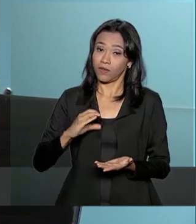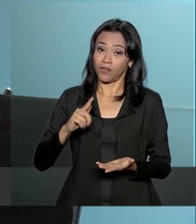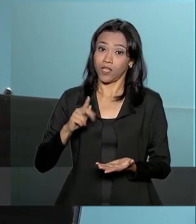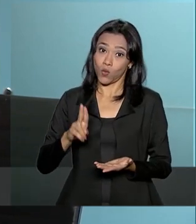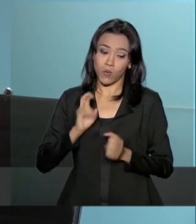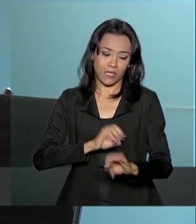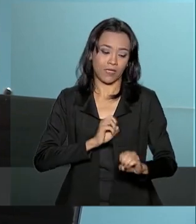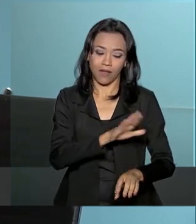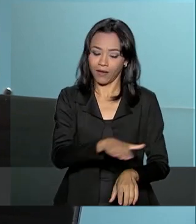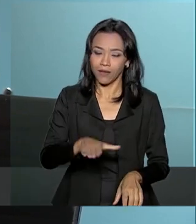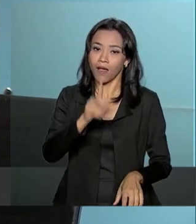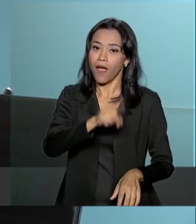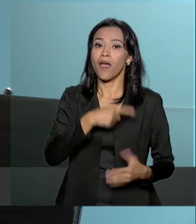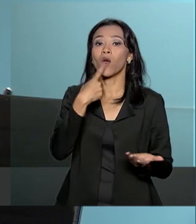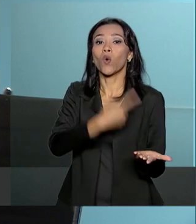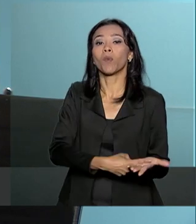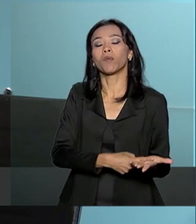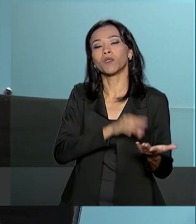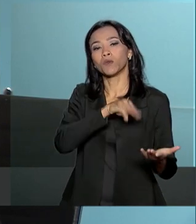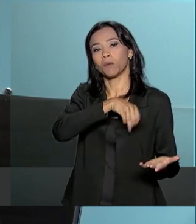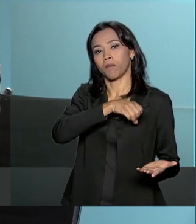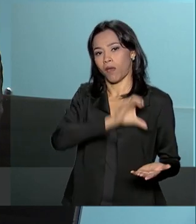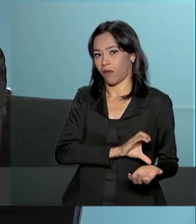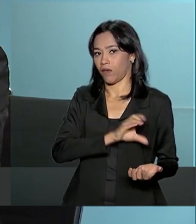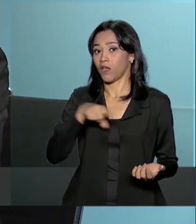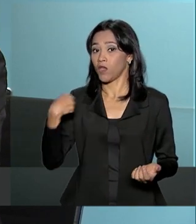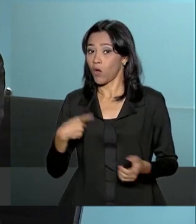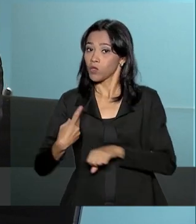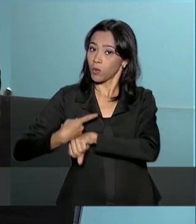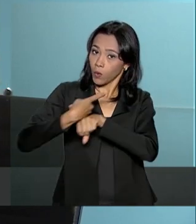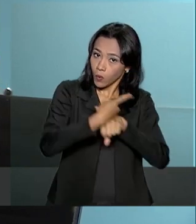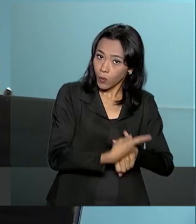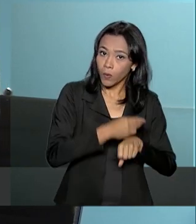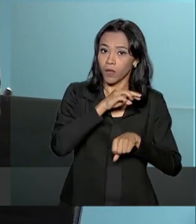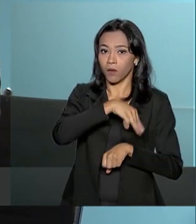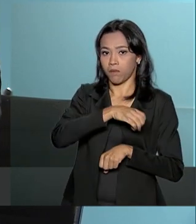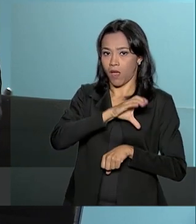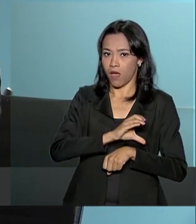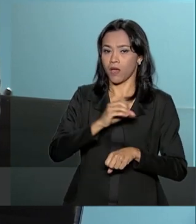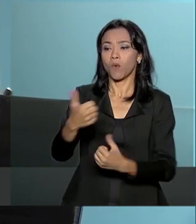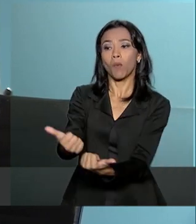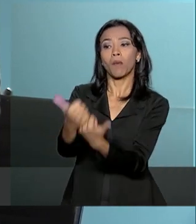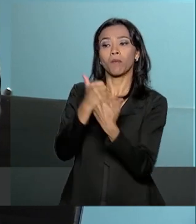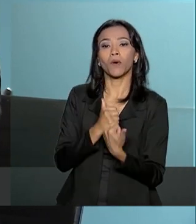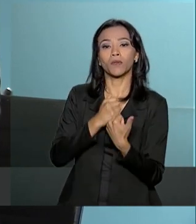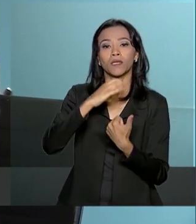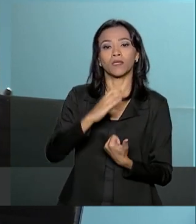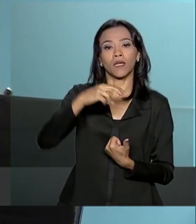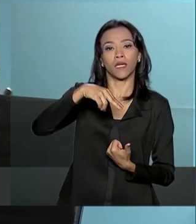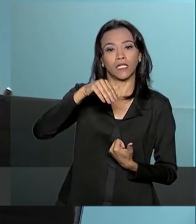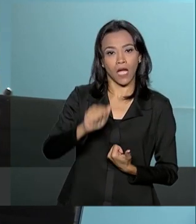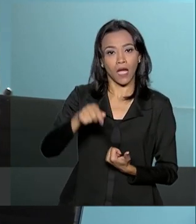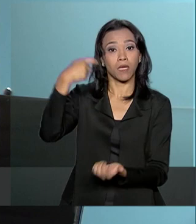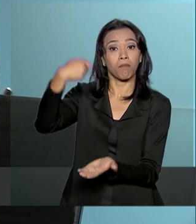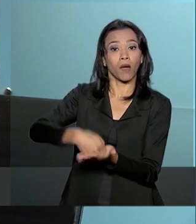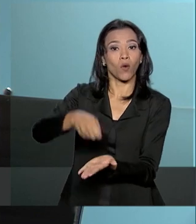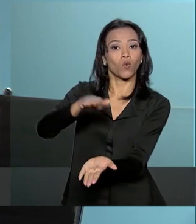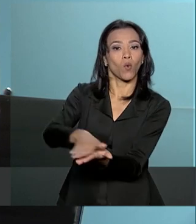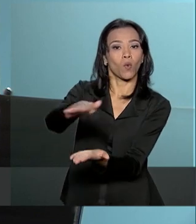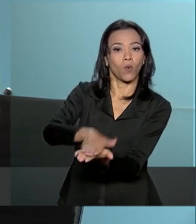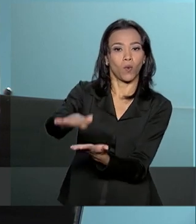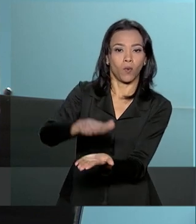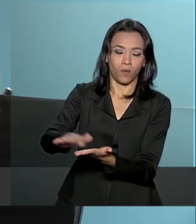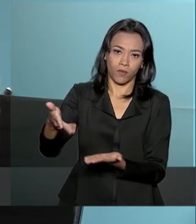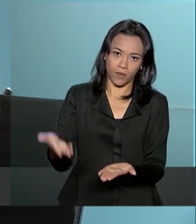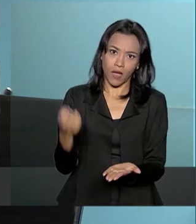Ministério da Educação. Nós buscamos o Ministério da Educação, contamos com o apoio da CNA, que pagou a digitalização dos documentos, porque